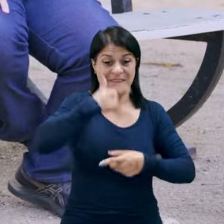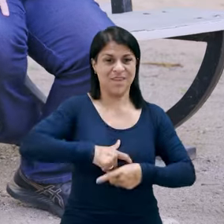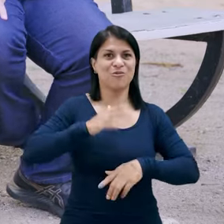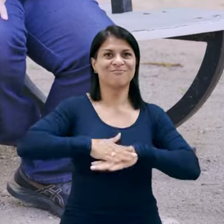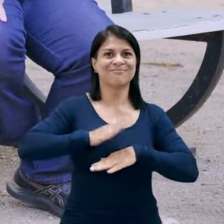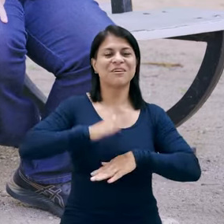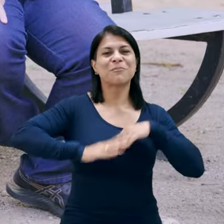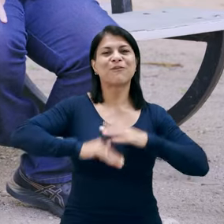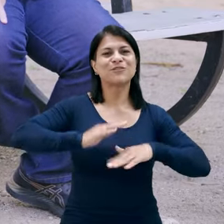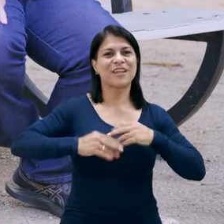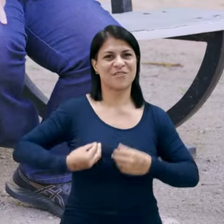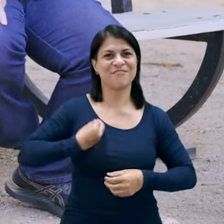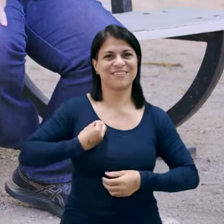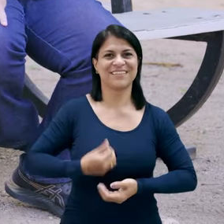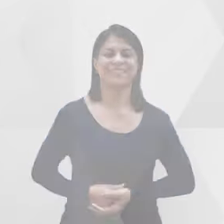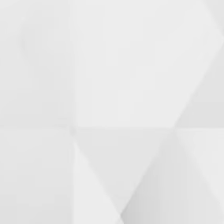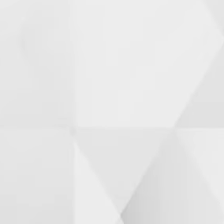alguém na vida.